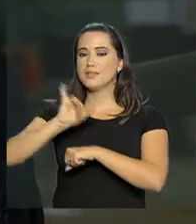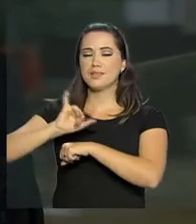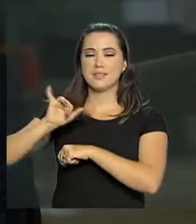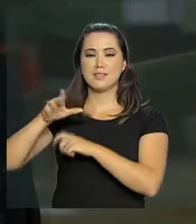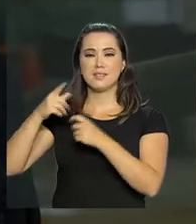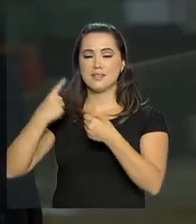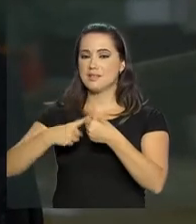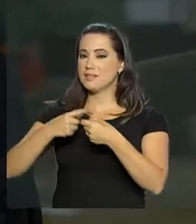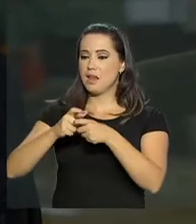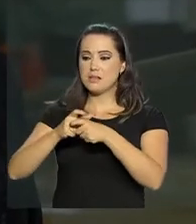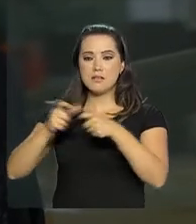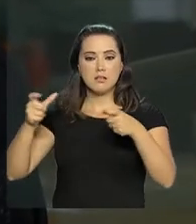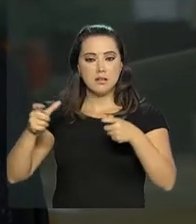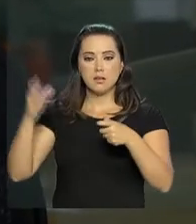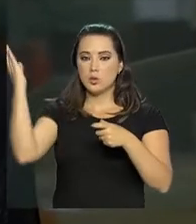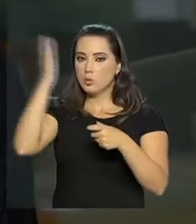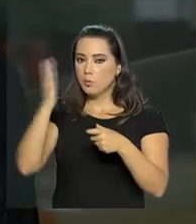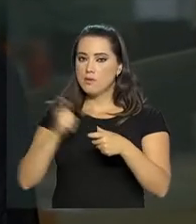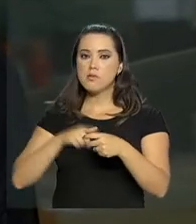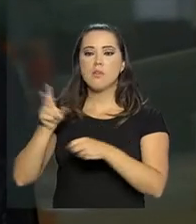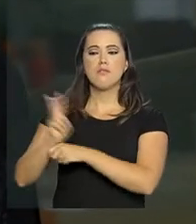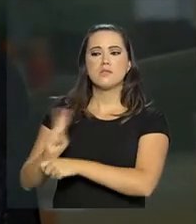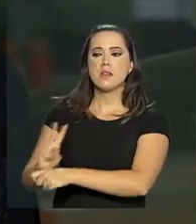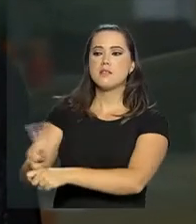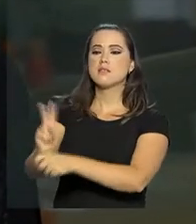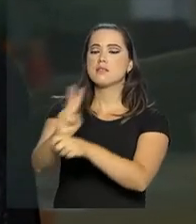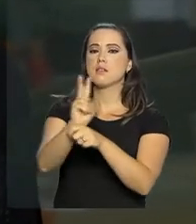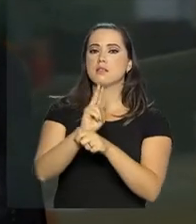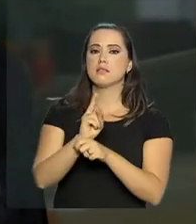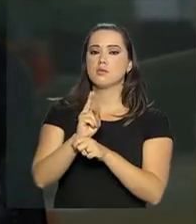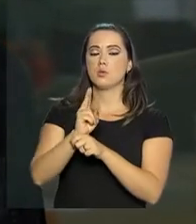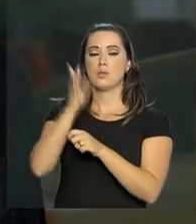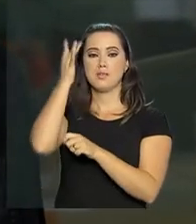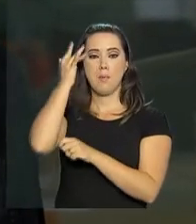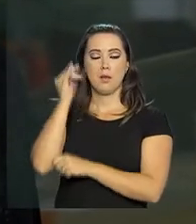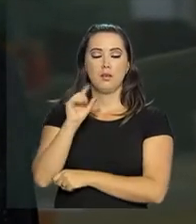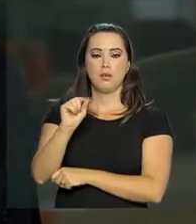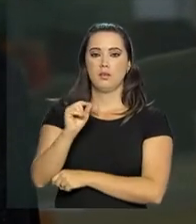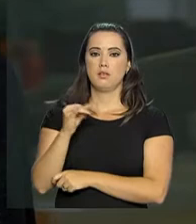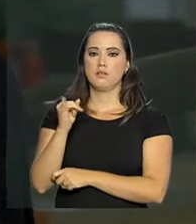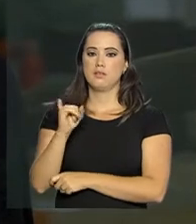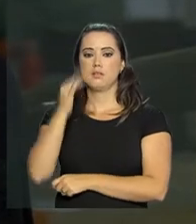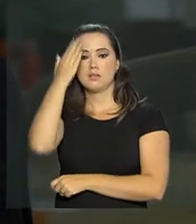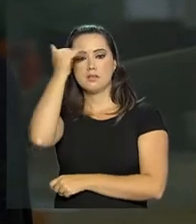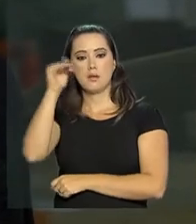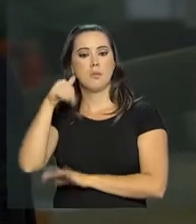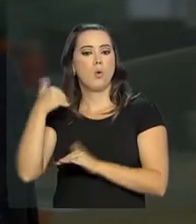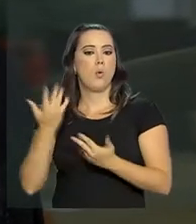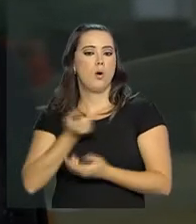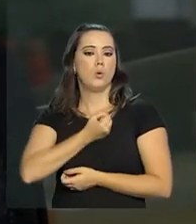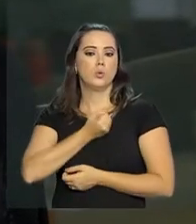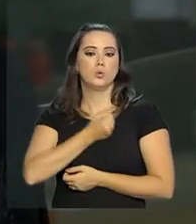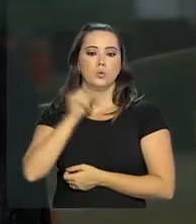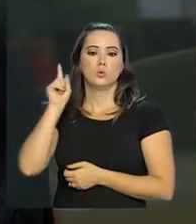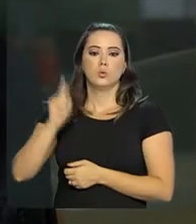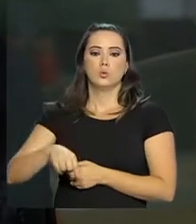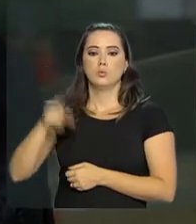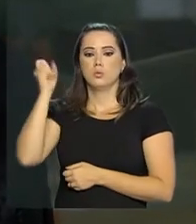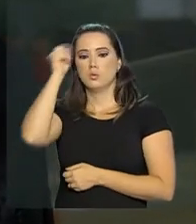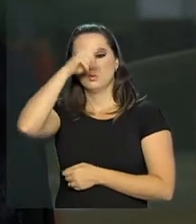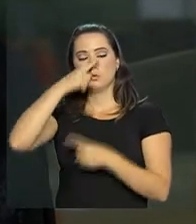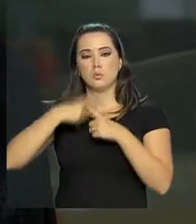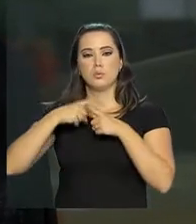país receberão fiscalizações em seus cemitérios amanhã. Precisar um número exatamente ainda é uma tarefa muito difícil,